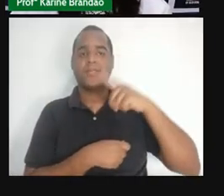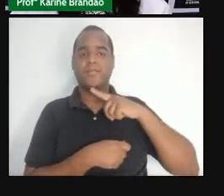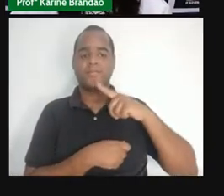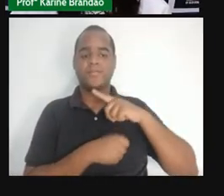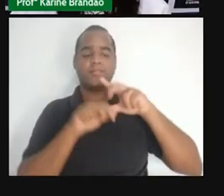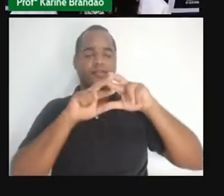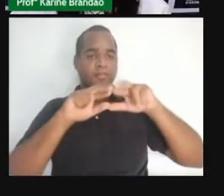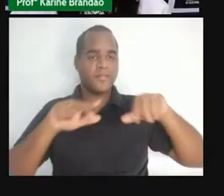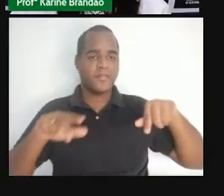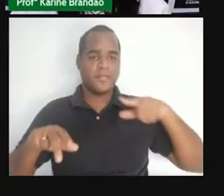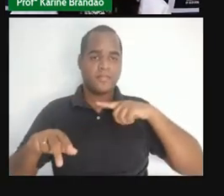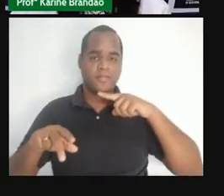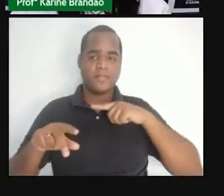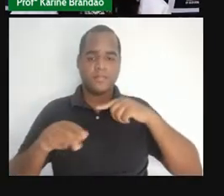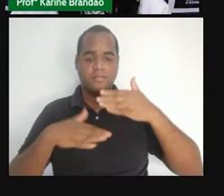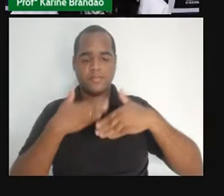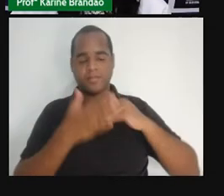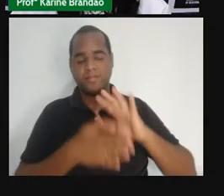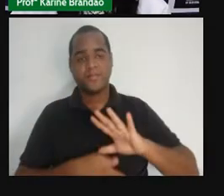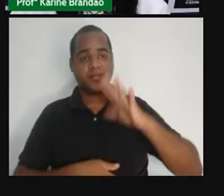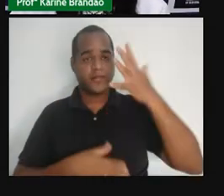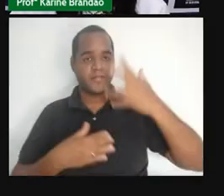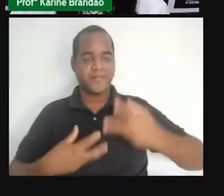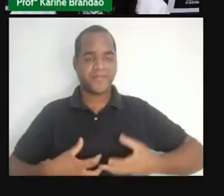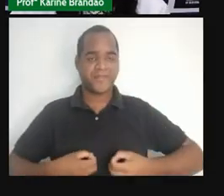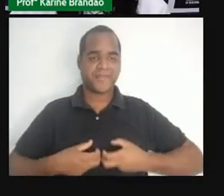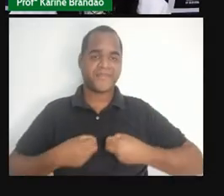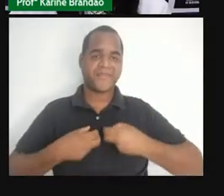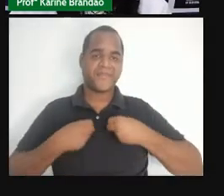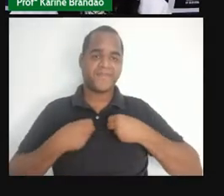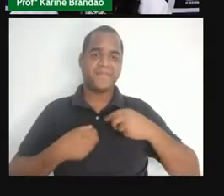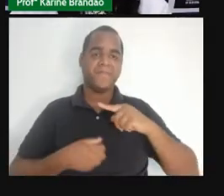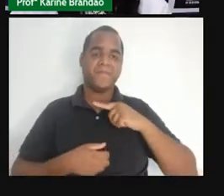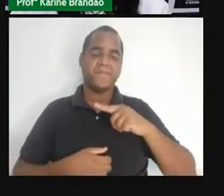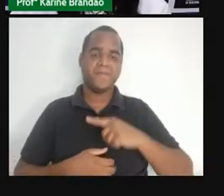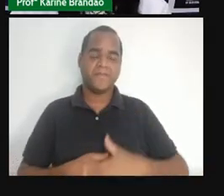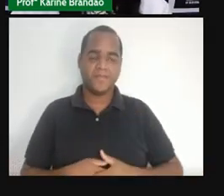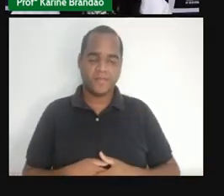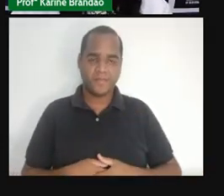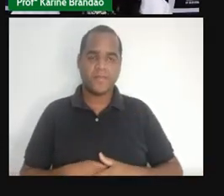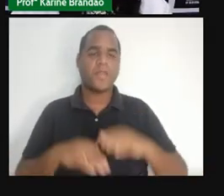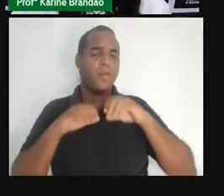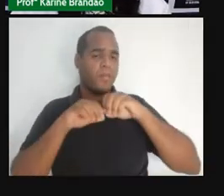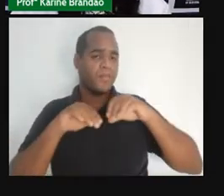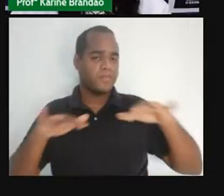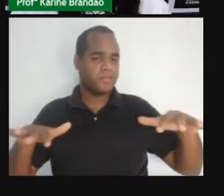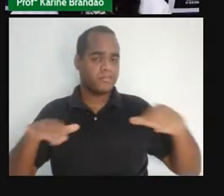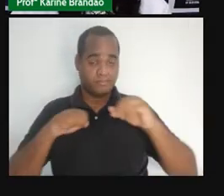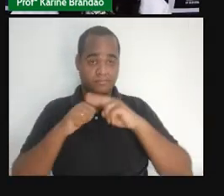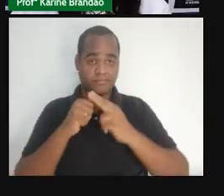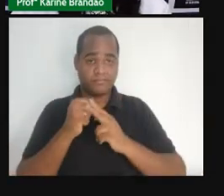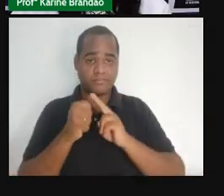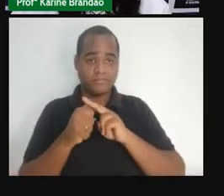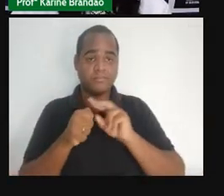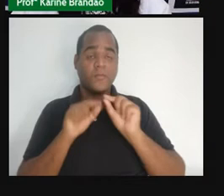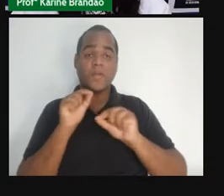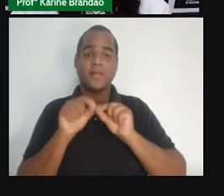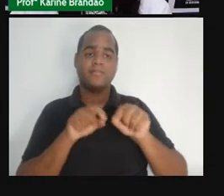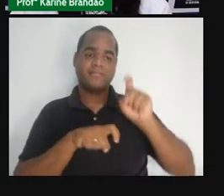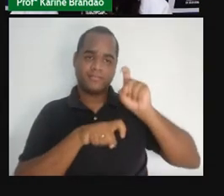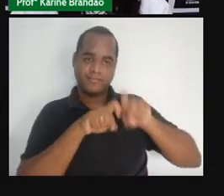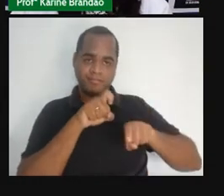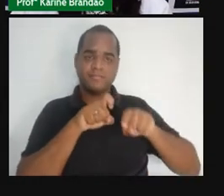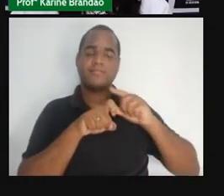lesões que podem originar câncer de colo de útero. A transmissão do vírus se dá pelo contato sexual.